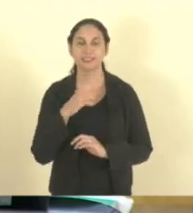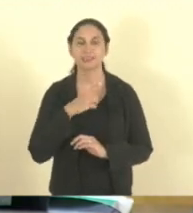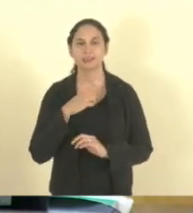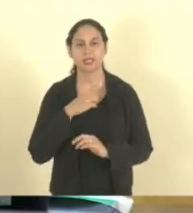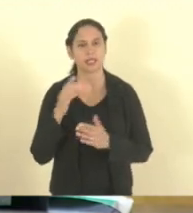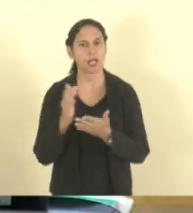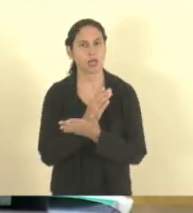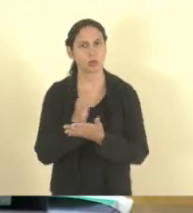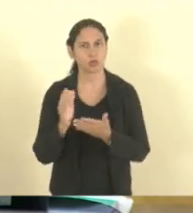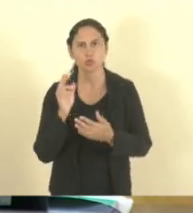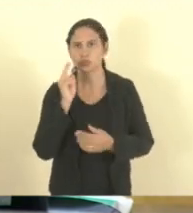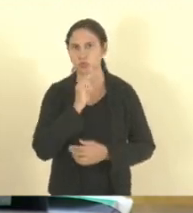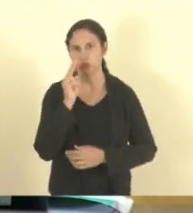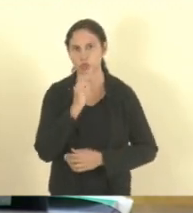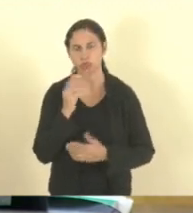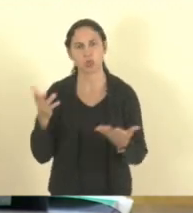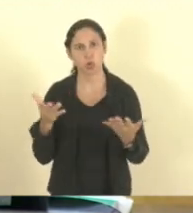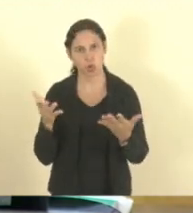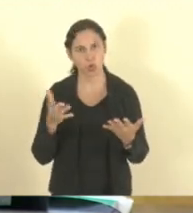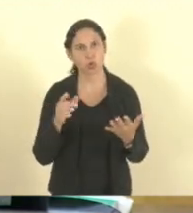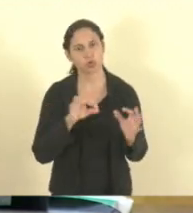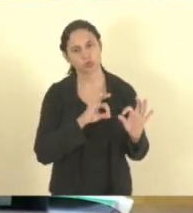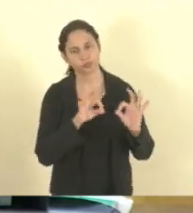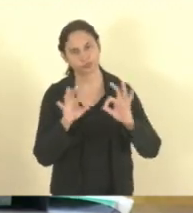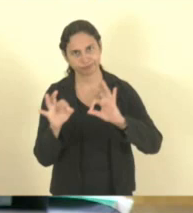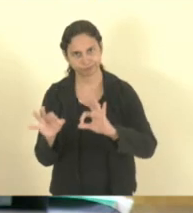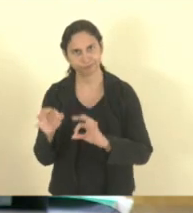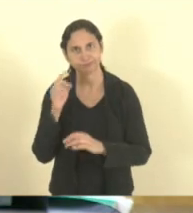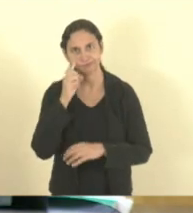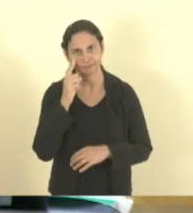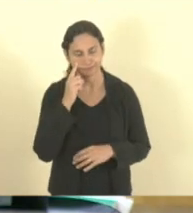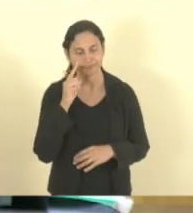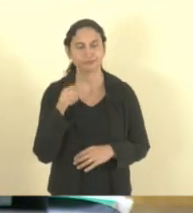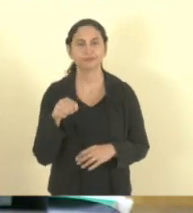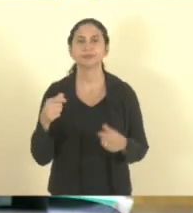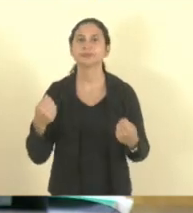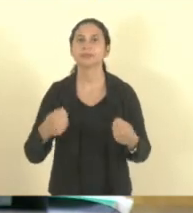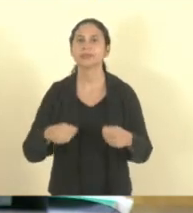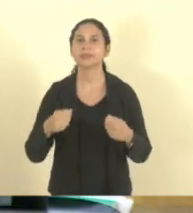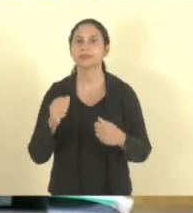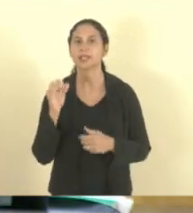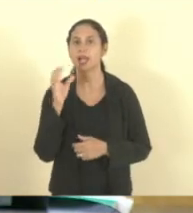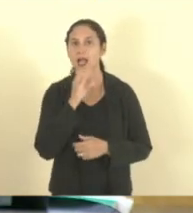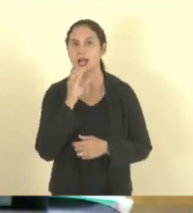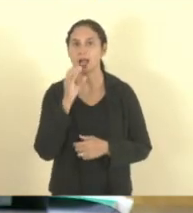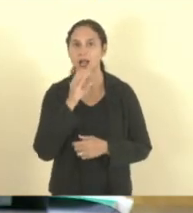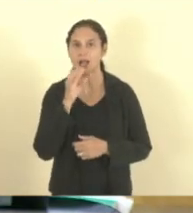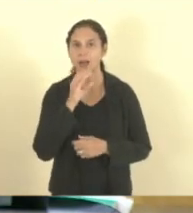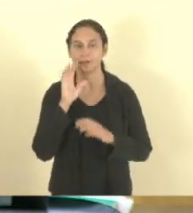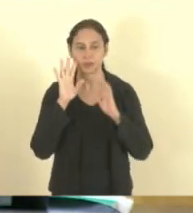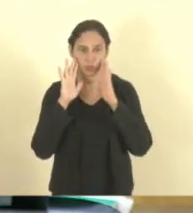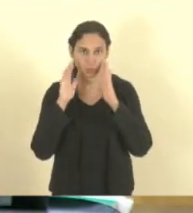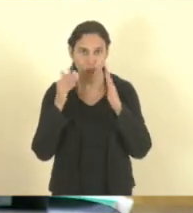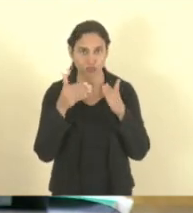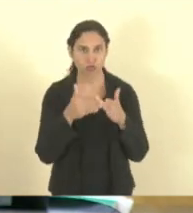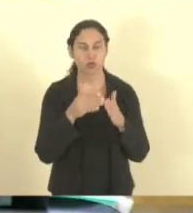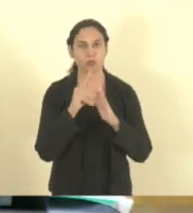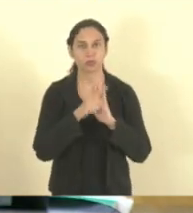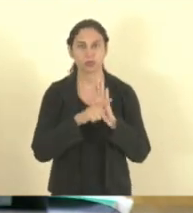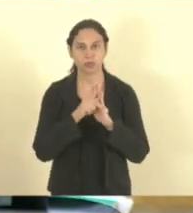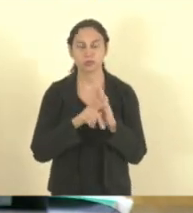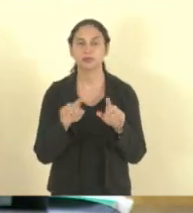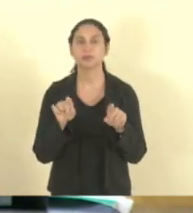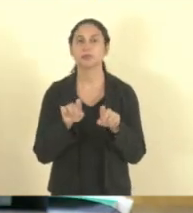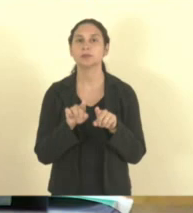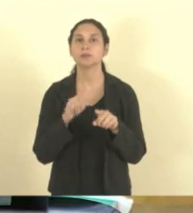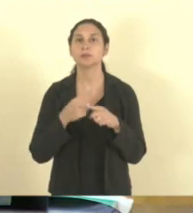pedidos, como os senhores hoje, né? Para dar uma serenidade a quem está dando mais atenção ao projeto. Porque, realmente, a nossa reunião